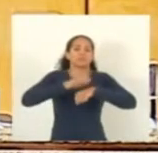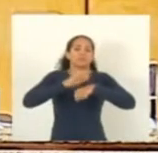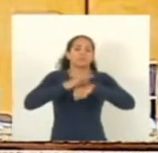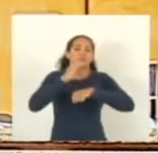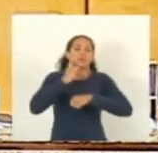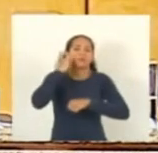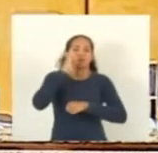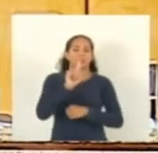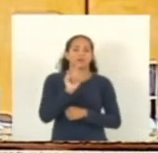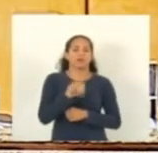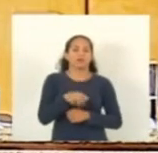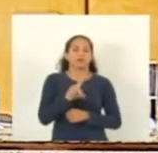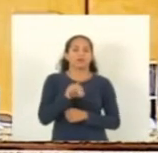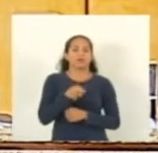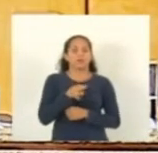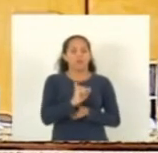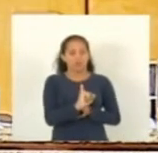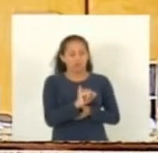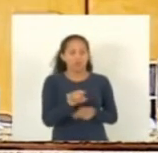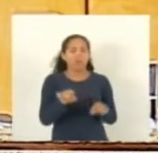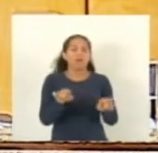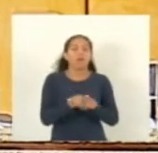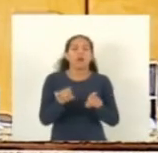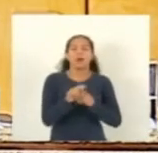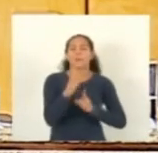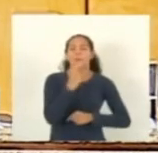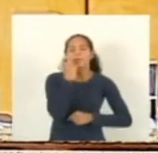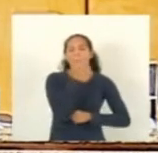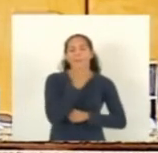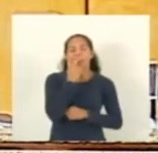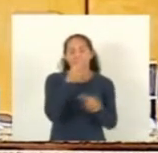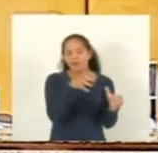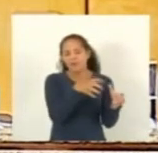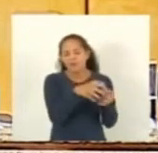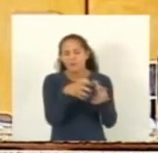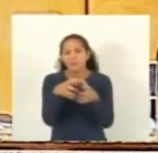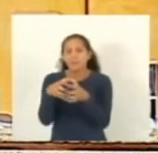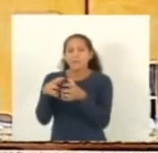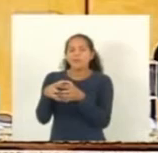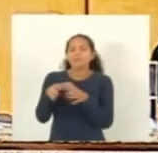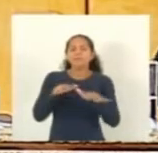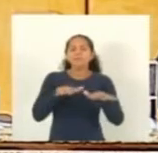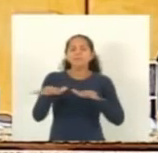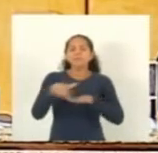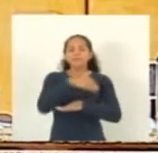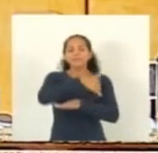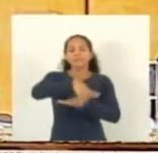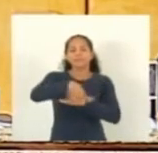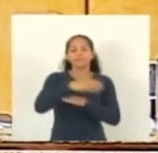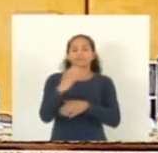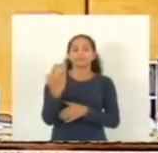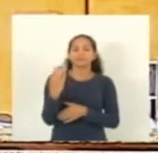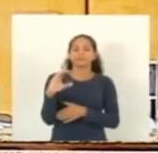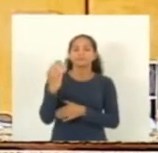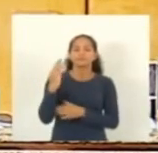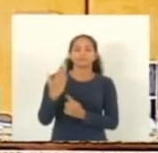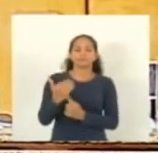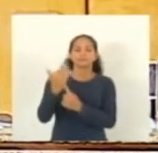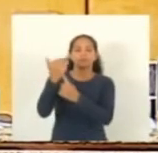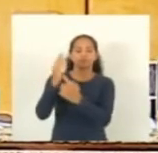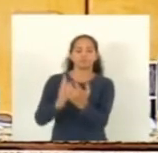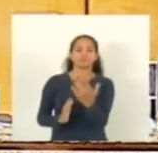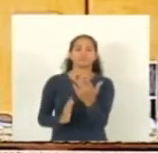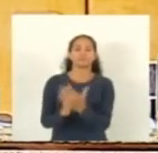deputado Gandini e pareceres orais e conjunto das Comissões de Mobilidade Urbana de Ciência e Tecnologia pela